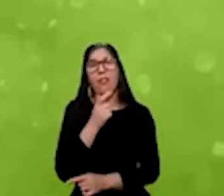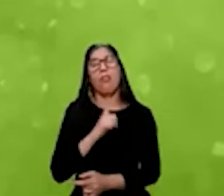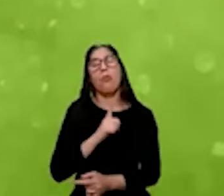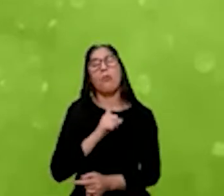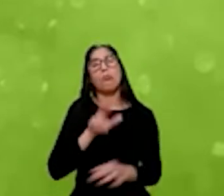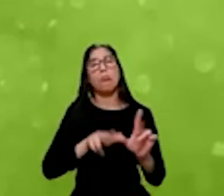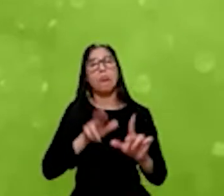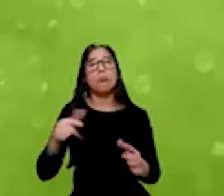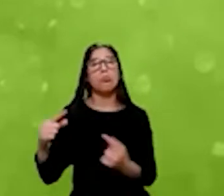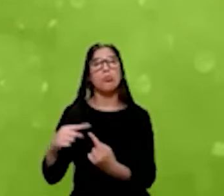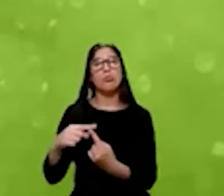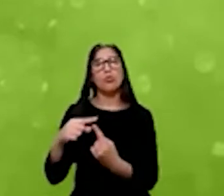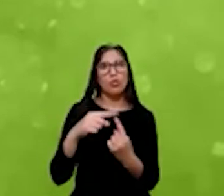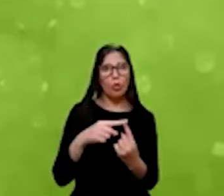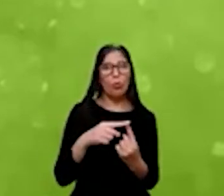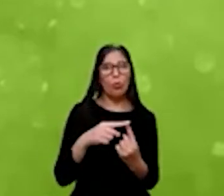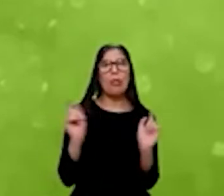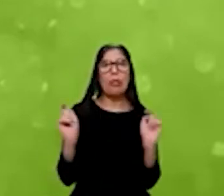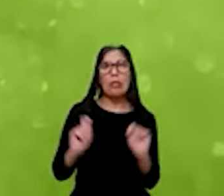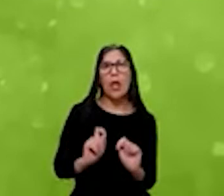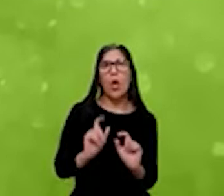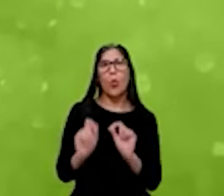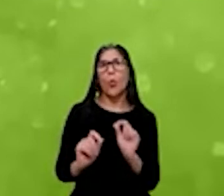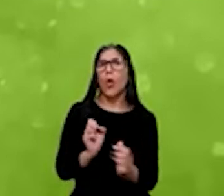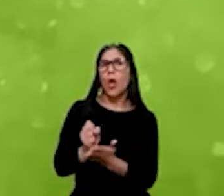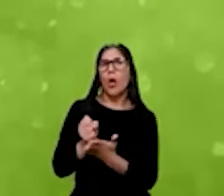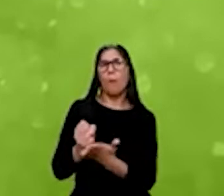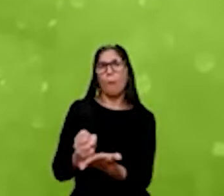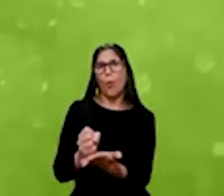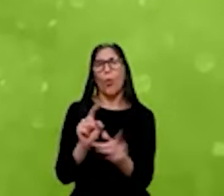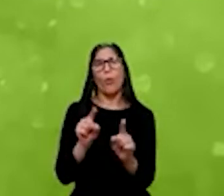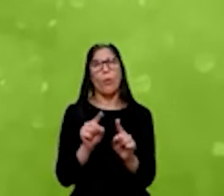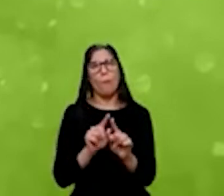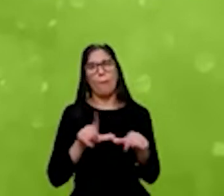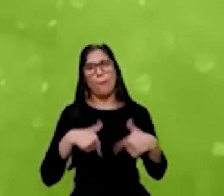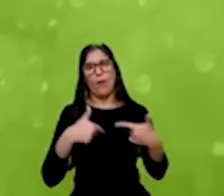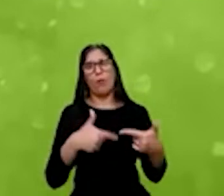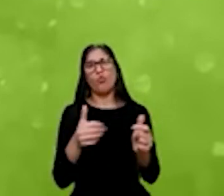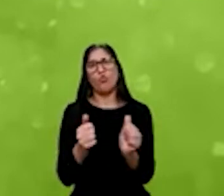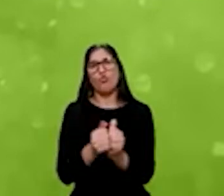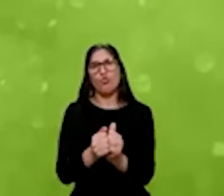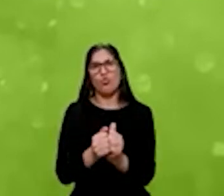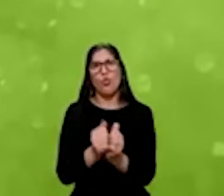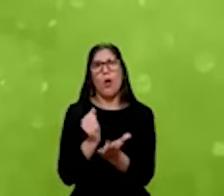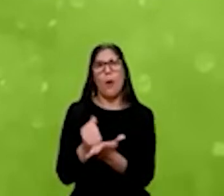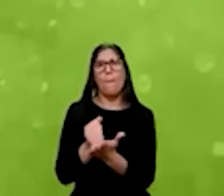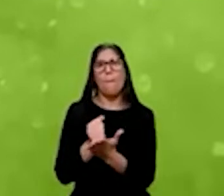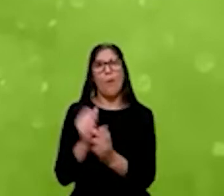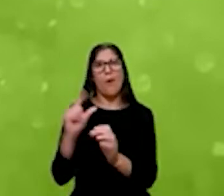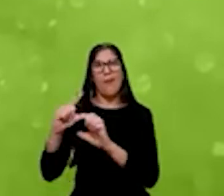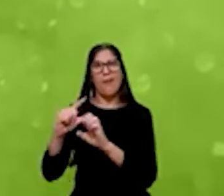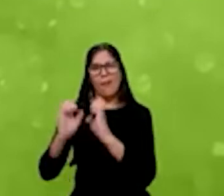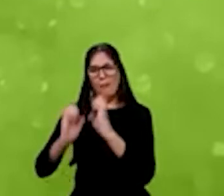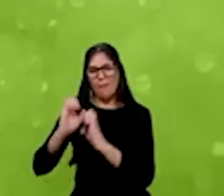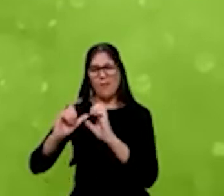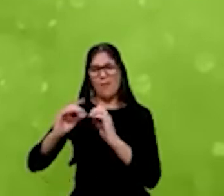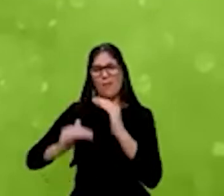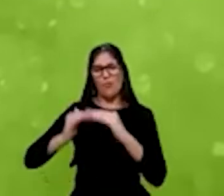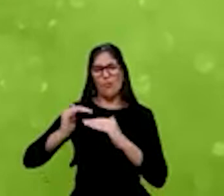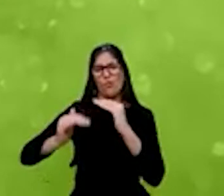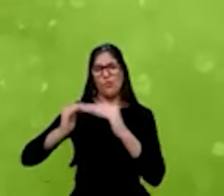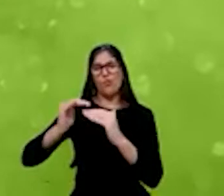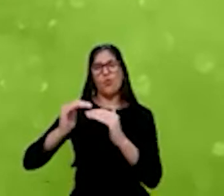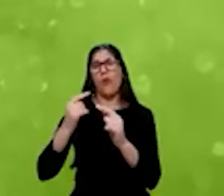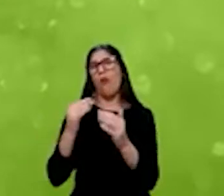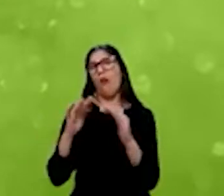conseguem apoiar e atuar no crescimento dessas empresas desde o seu nascimento